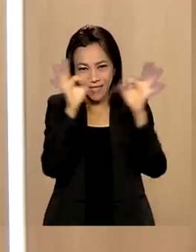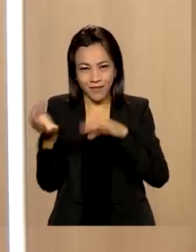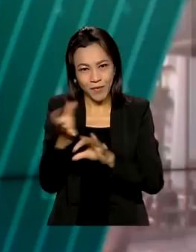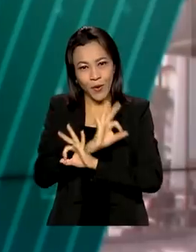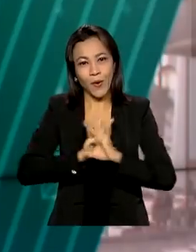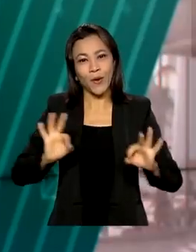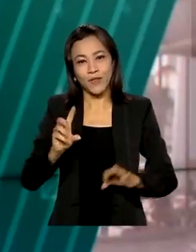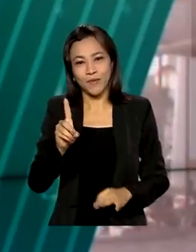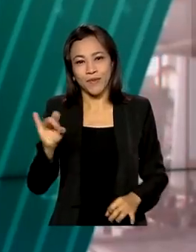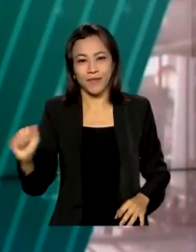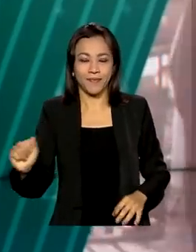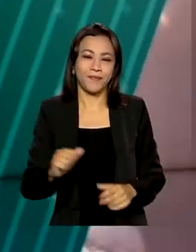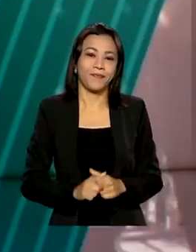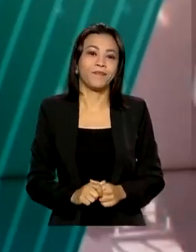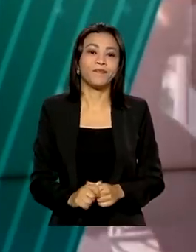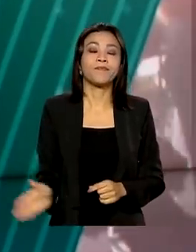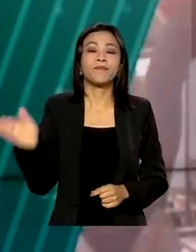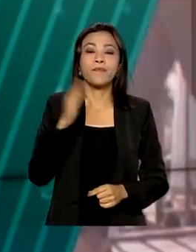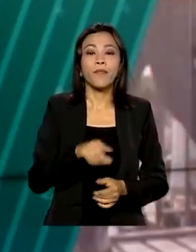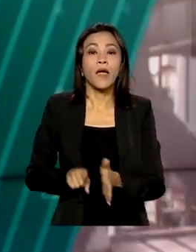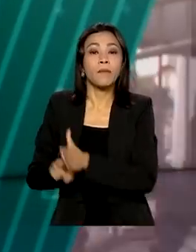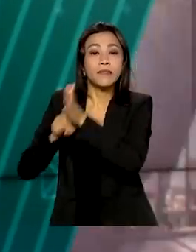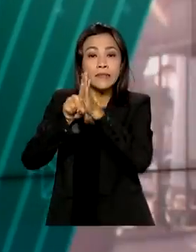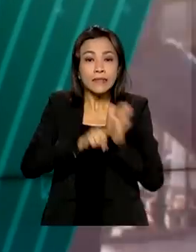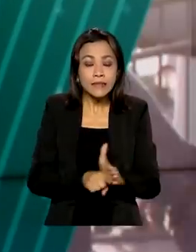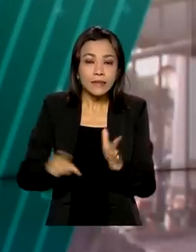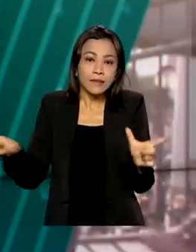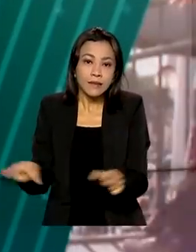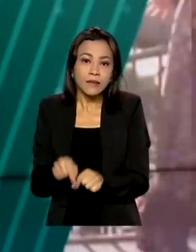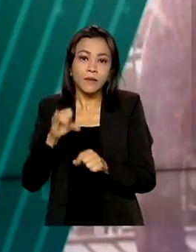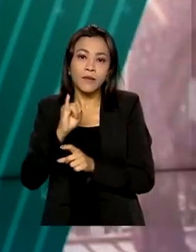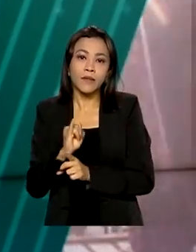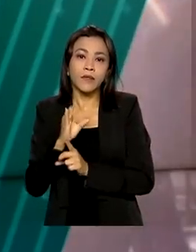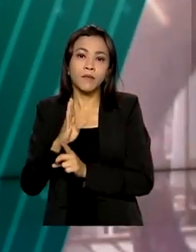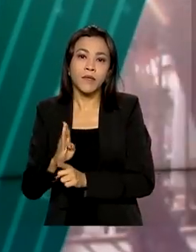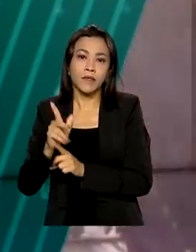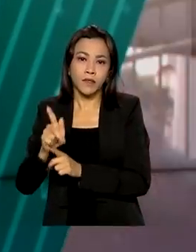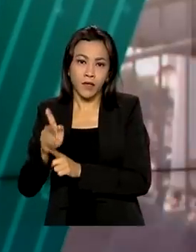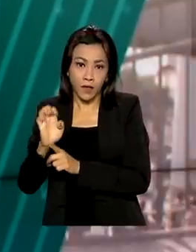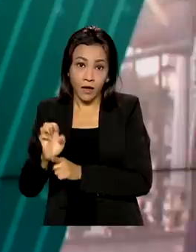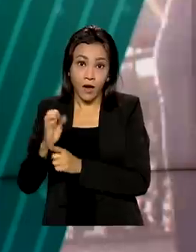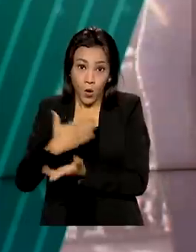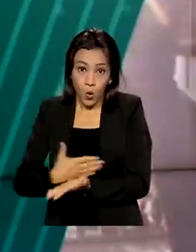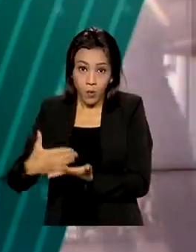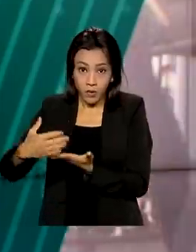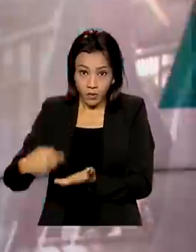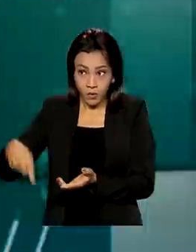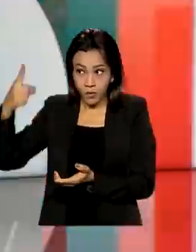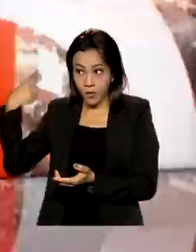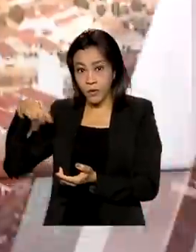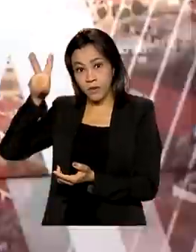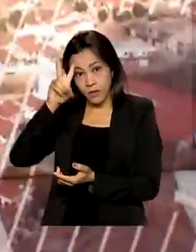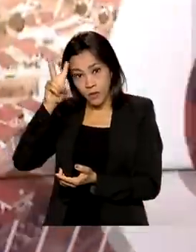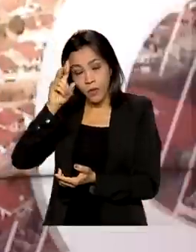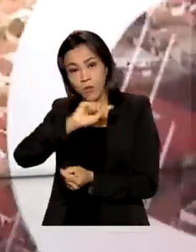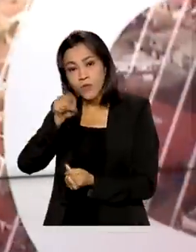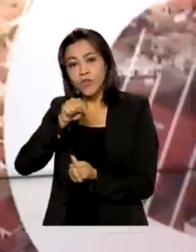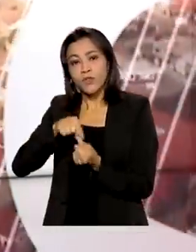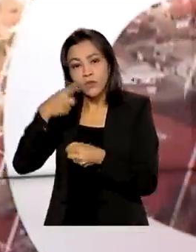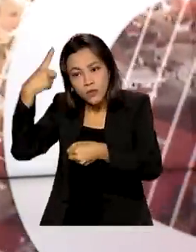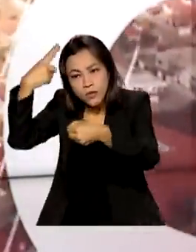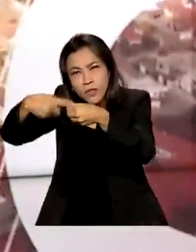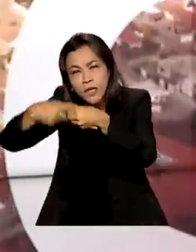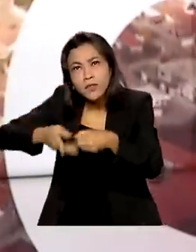ótimo dia. O censo do IBGE começou nesta segunda-feira. A meta é percorrer todos os municípios do país para